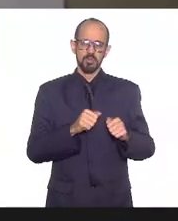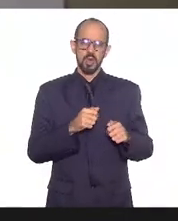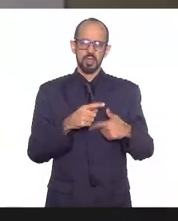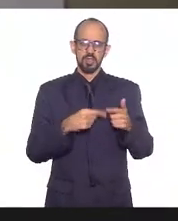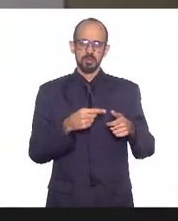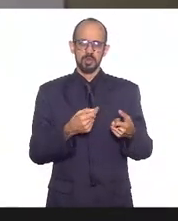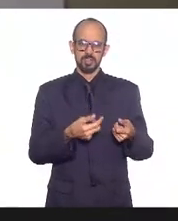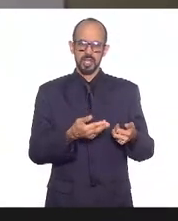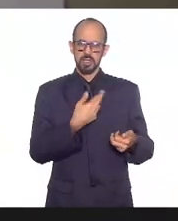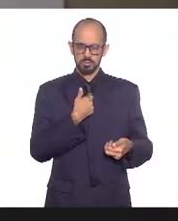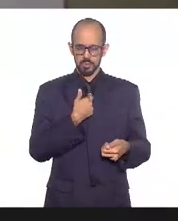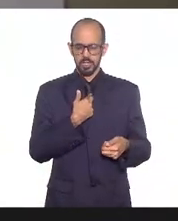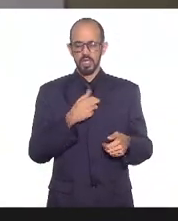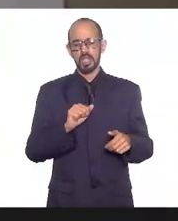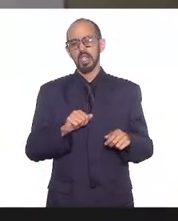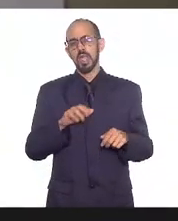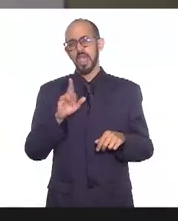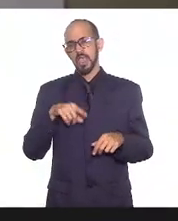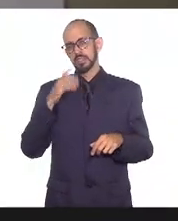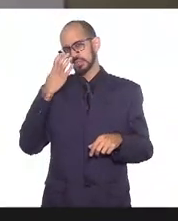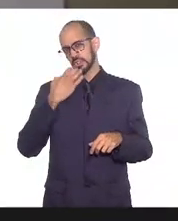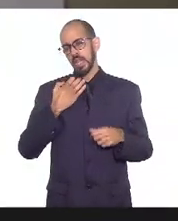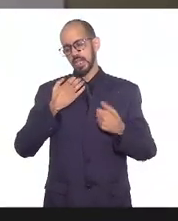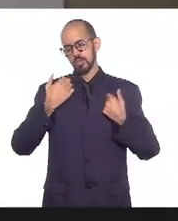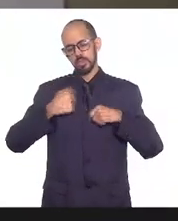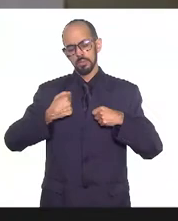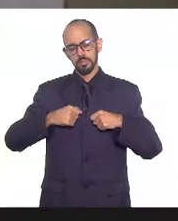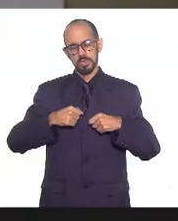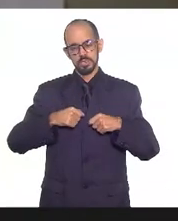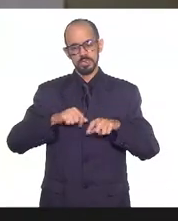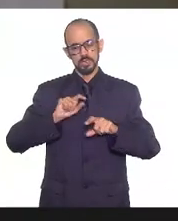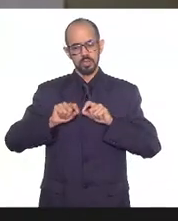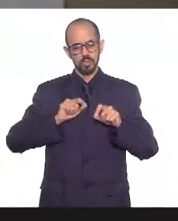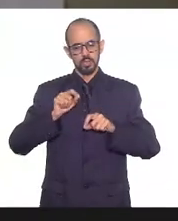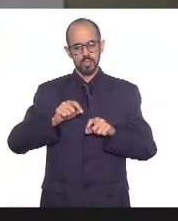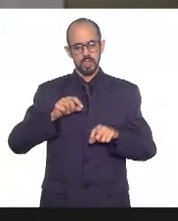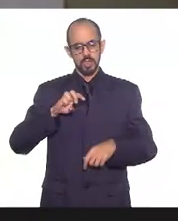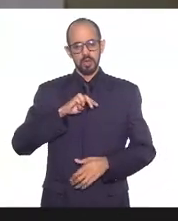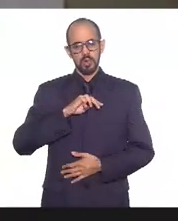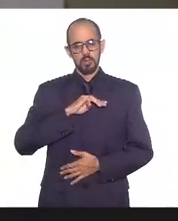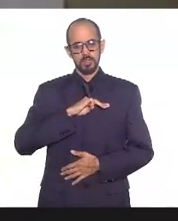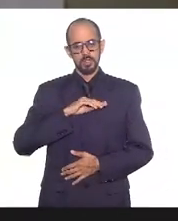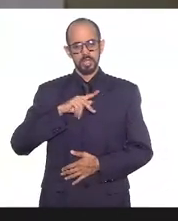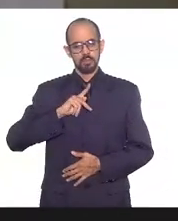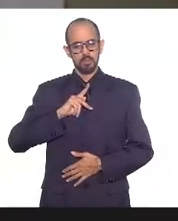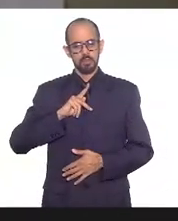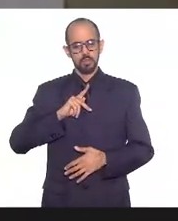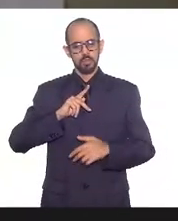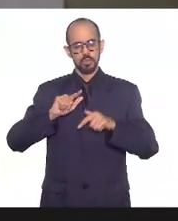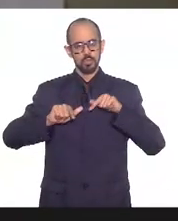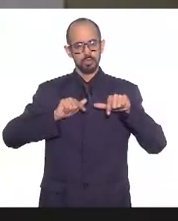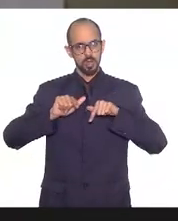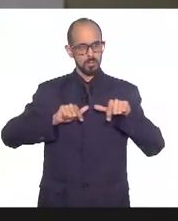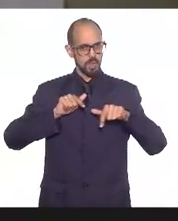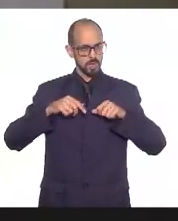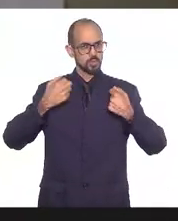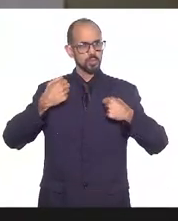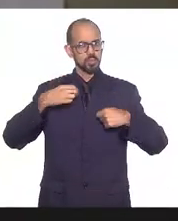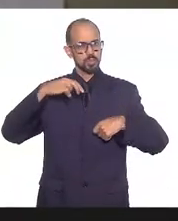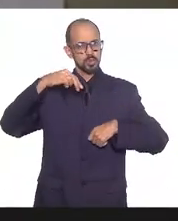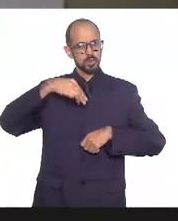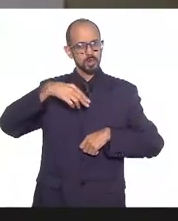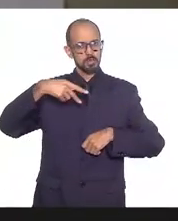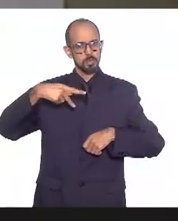eu acho que isso é uma questão muito séria que isso tem que ser levado aí ao Ministério do Trabalho desculpa ao Ministério Público do Trabalho